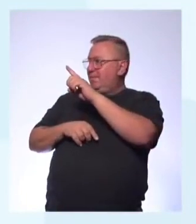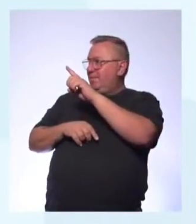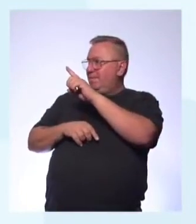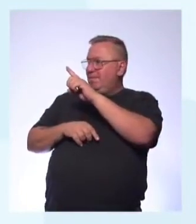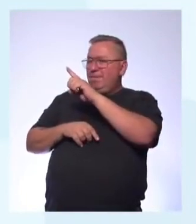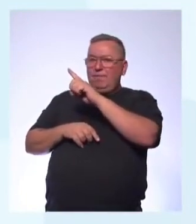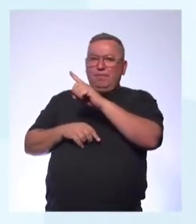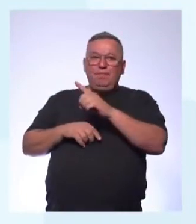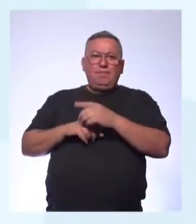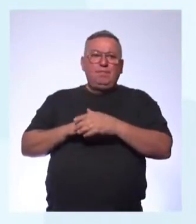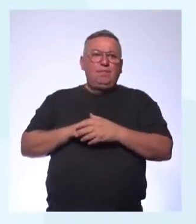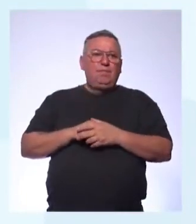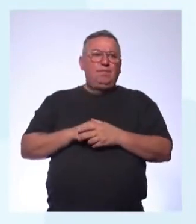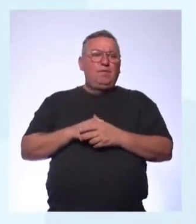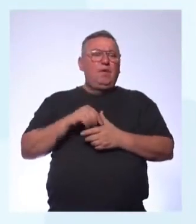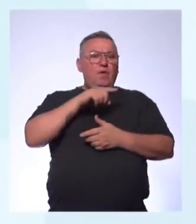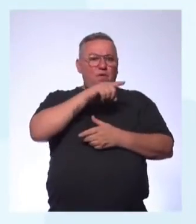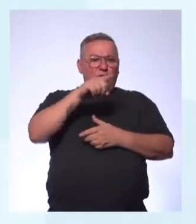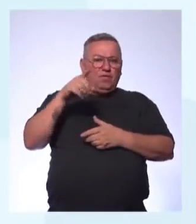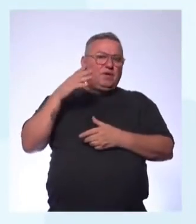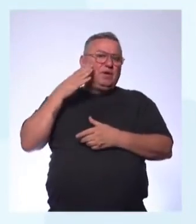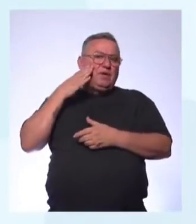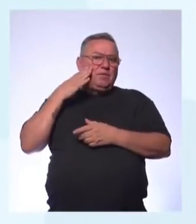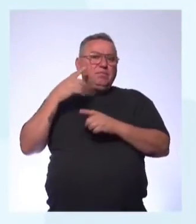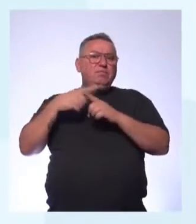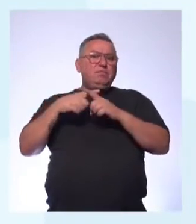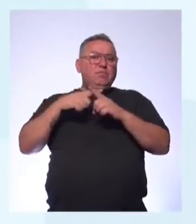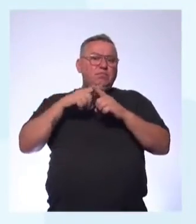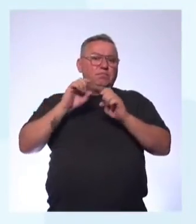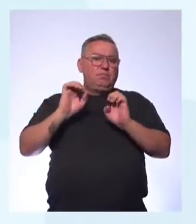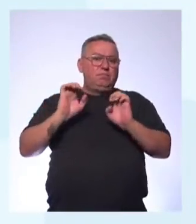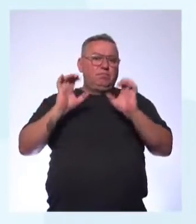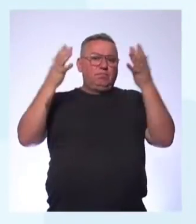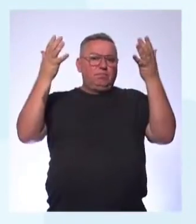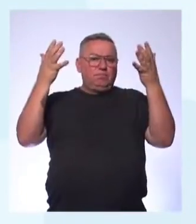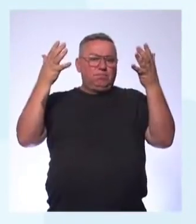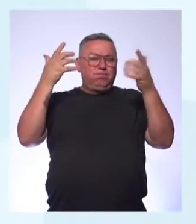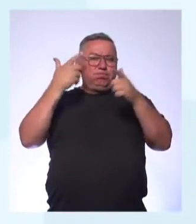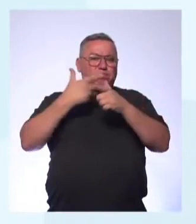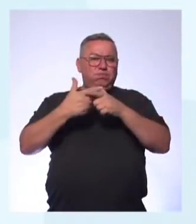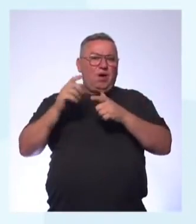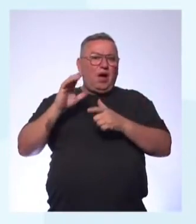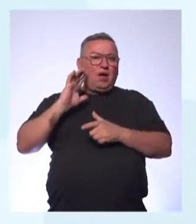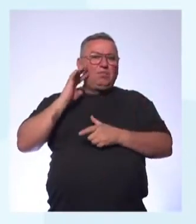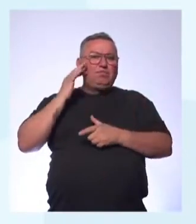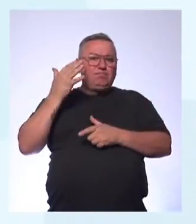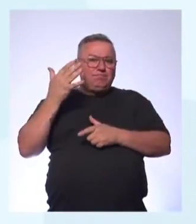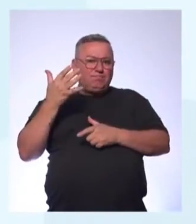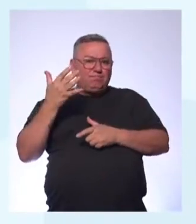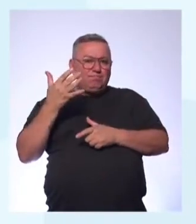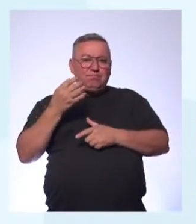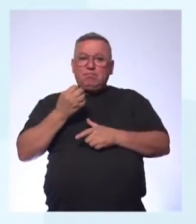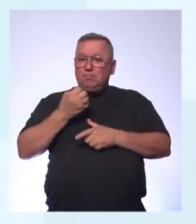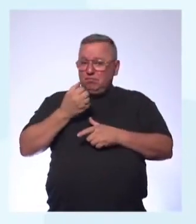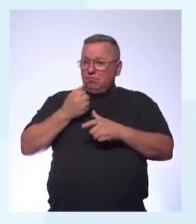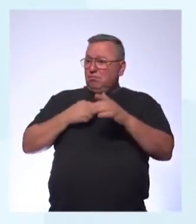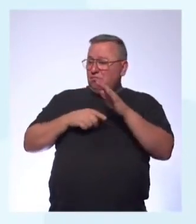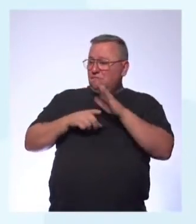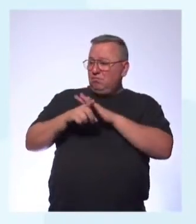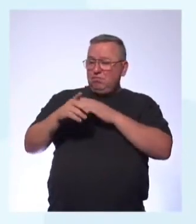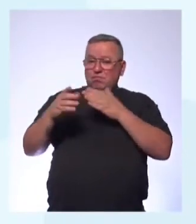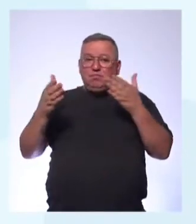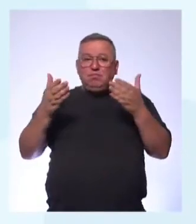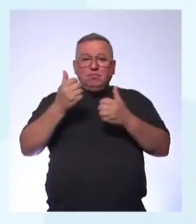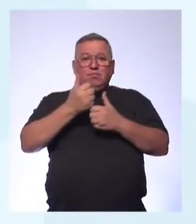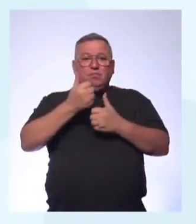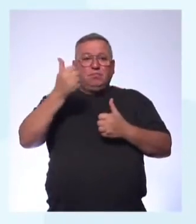disasters happen? Você sabe por que desastres naturais acontecem? Uma boa pergunta Agora o